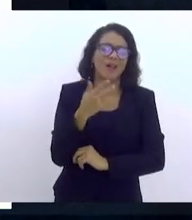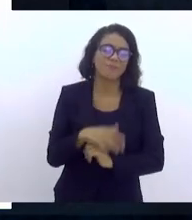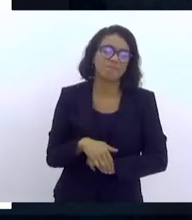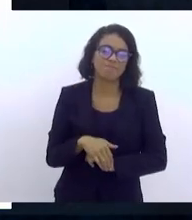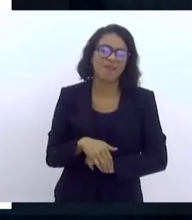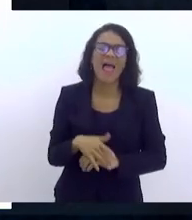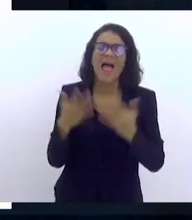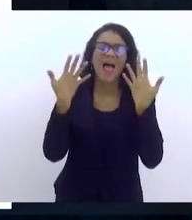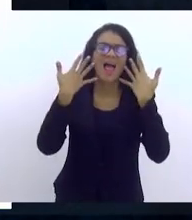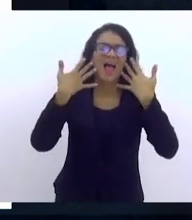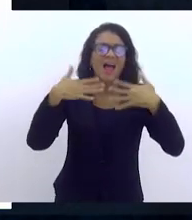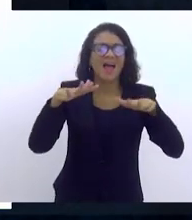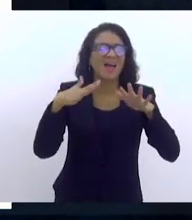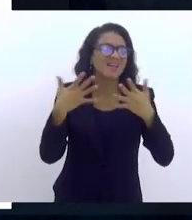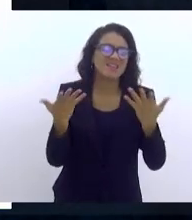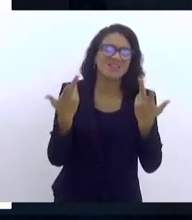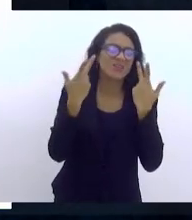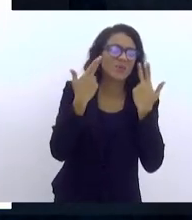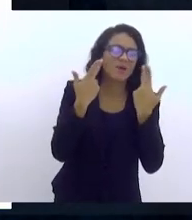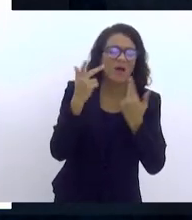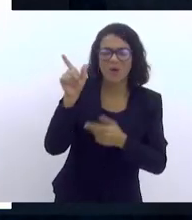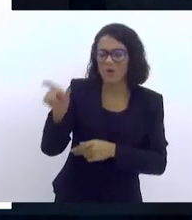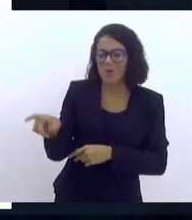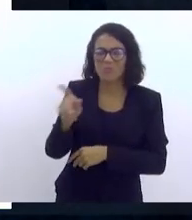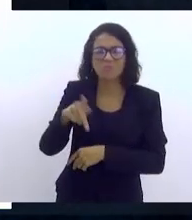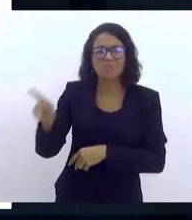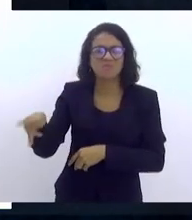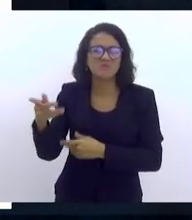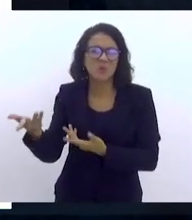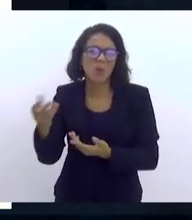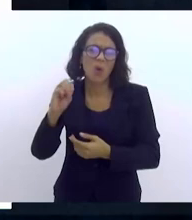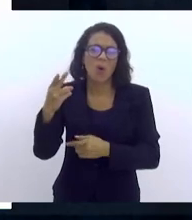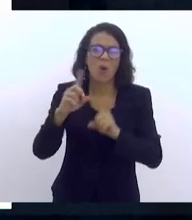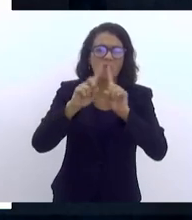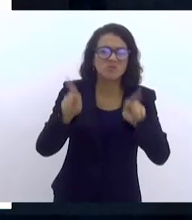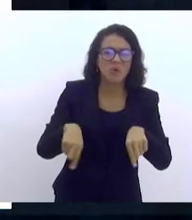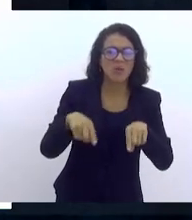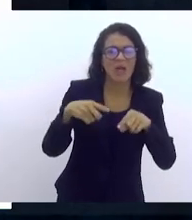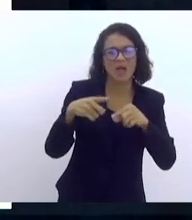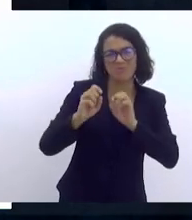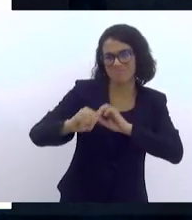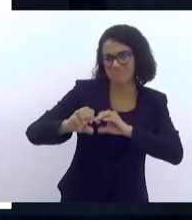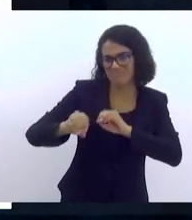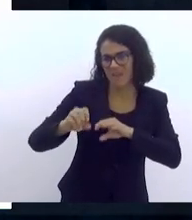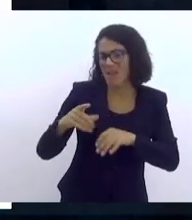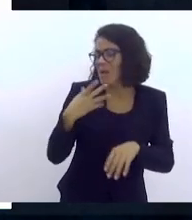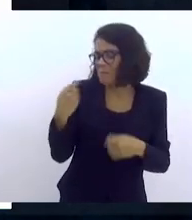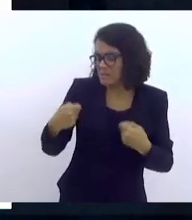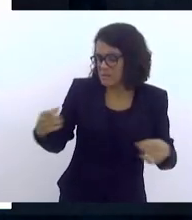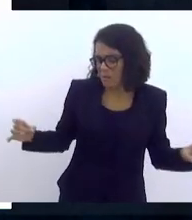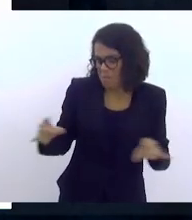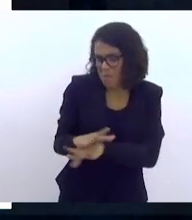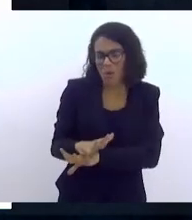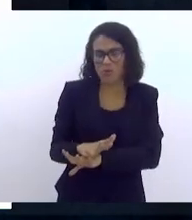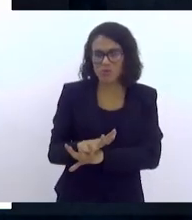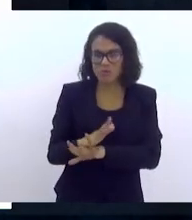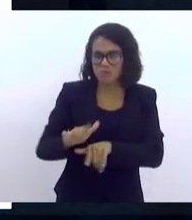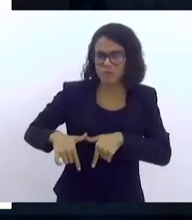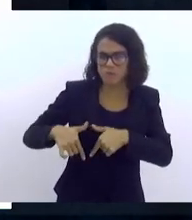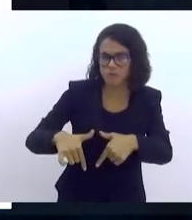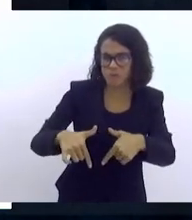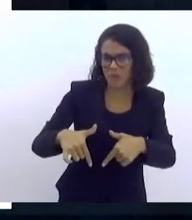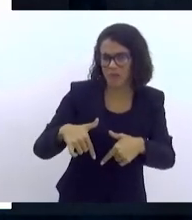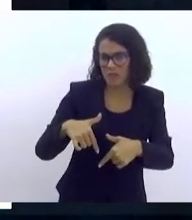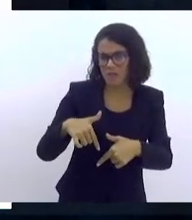certa naturalização. O educador, o trabalhador da educação, ele tem que estar pronto para fazer tudo isso que nós